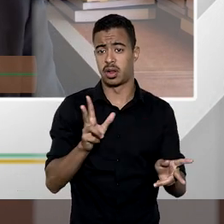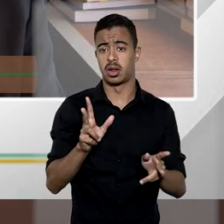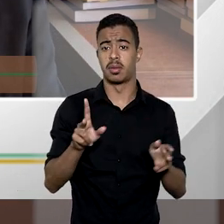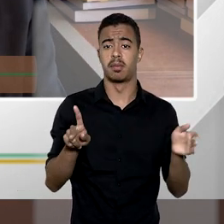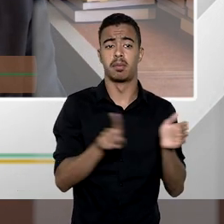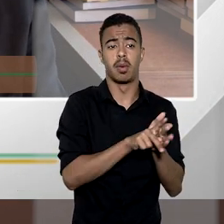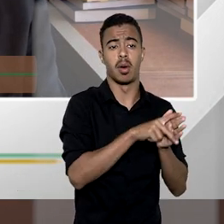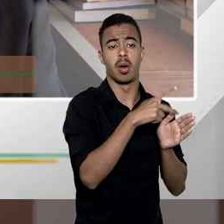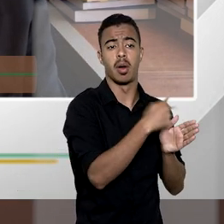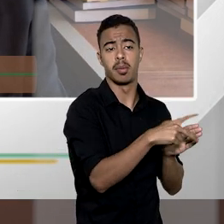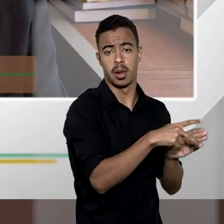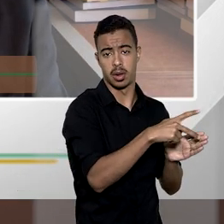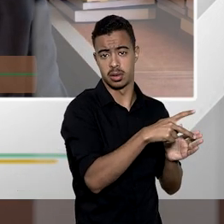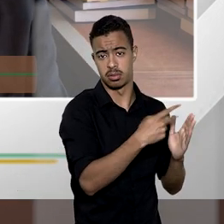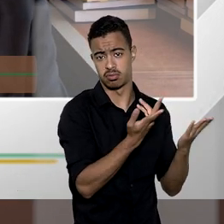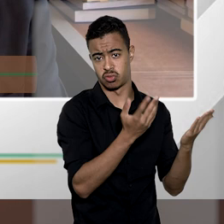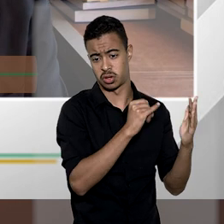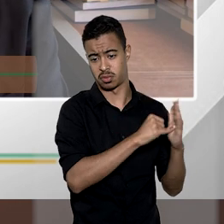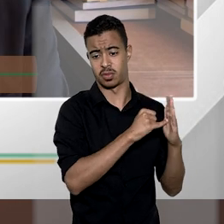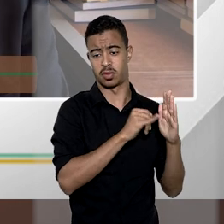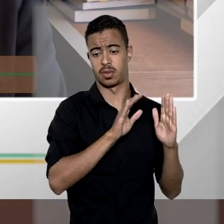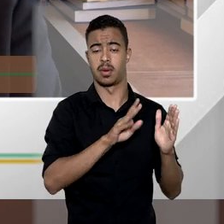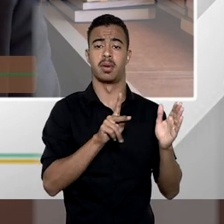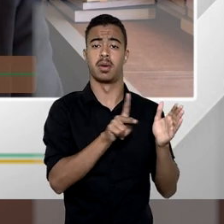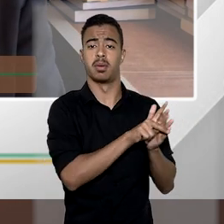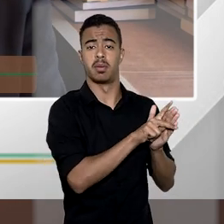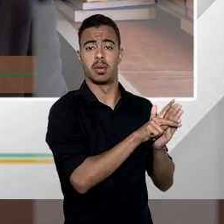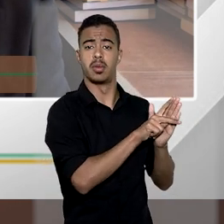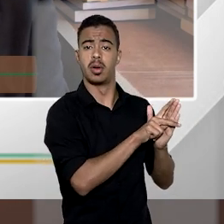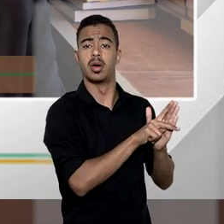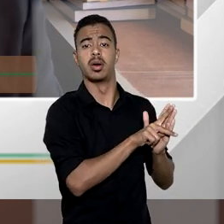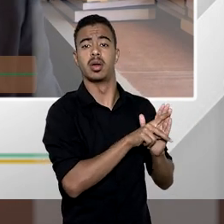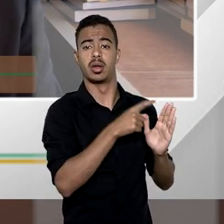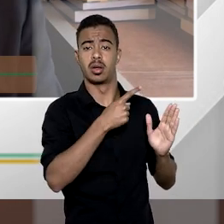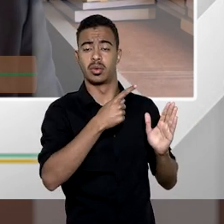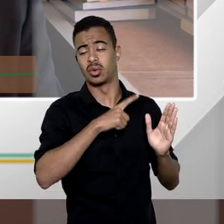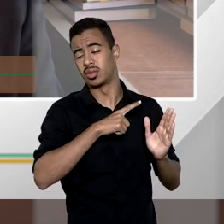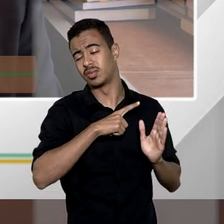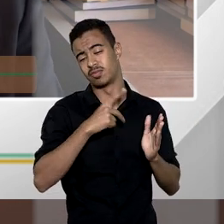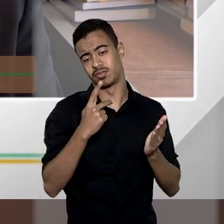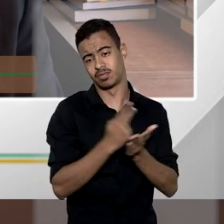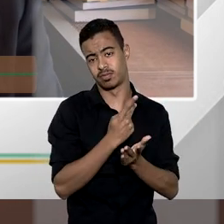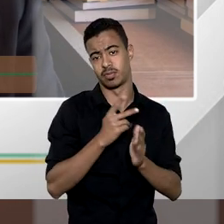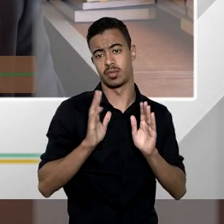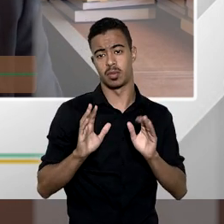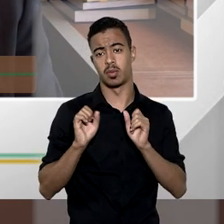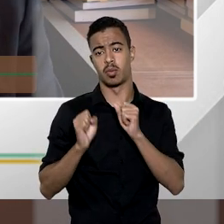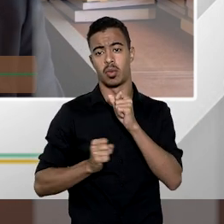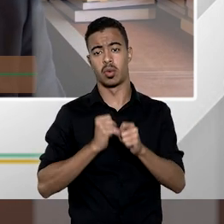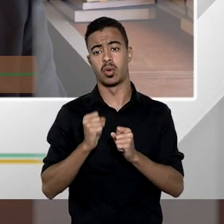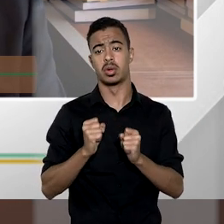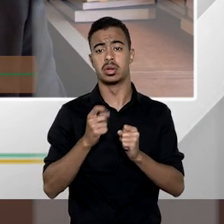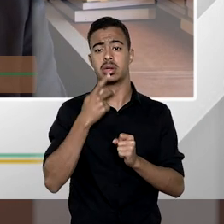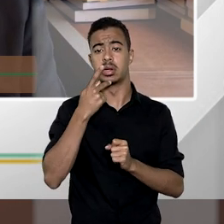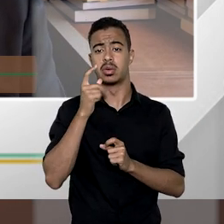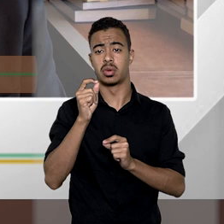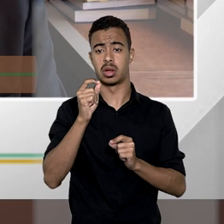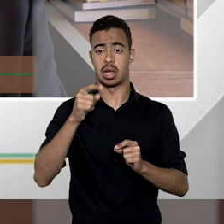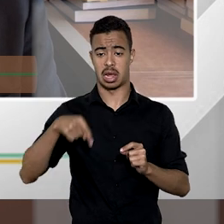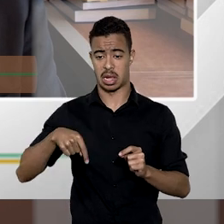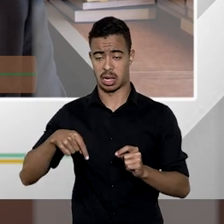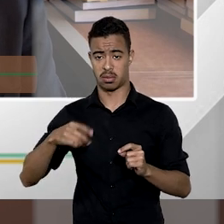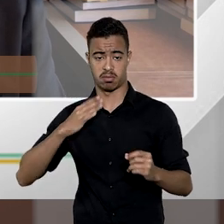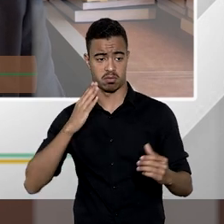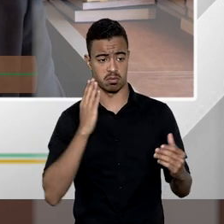perda da posse da propriedade a perda da posse e o registro da propriedade está em nome do sujeito não importa dizer que essa